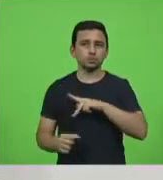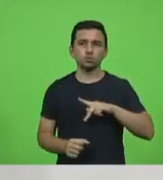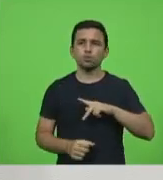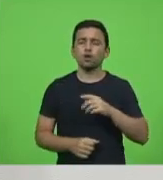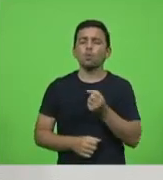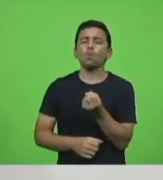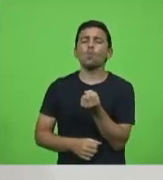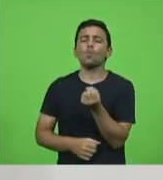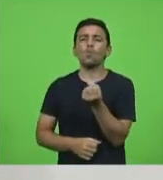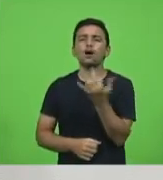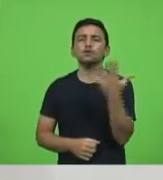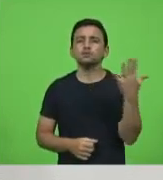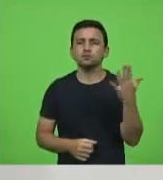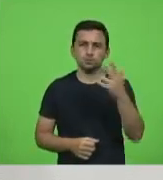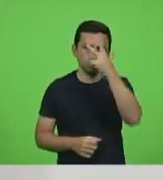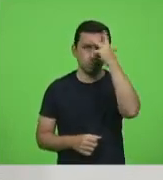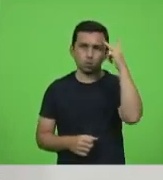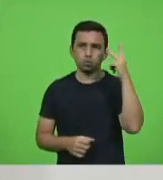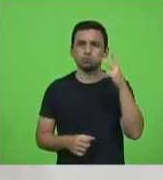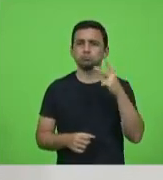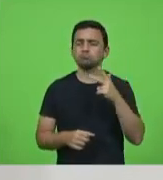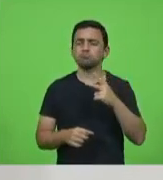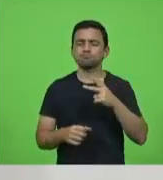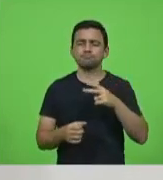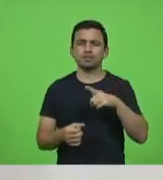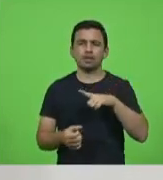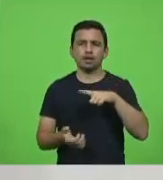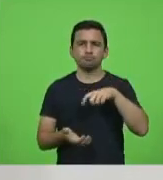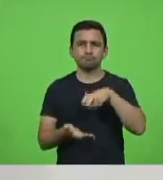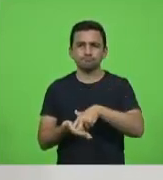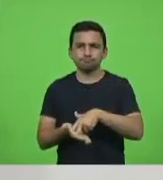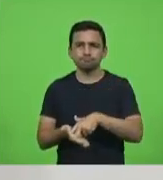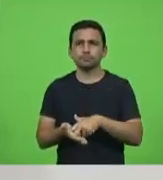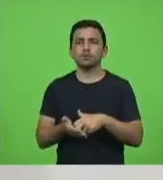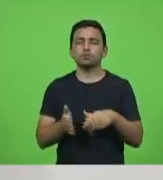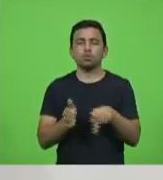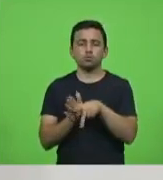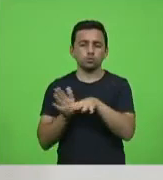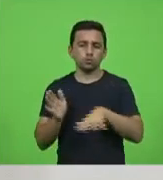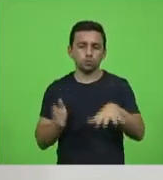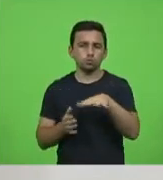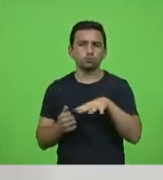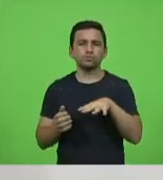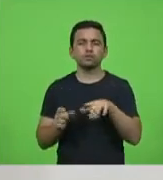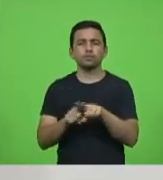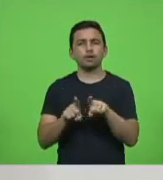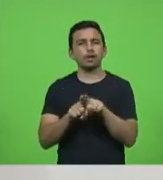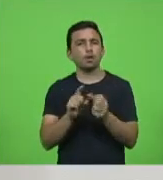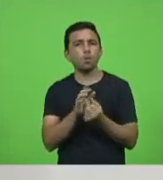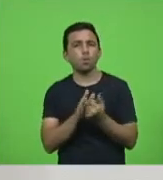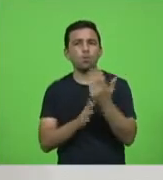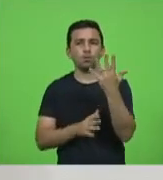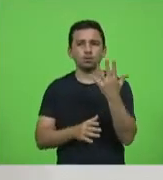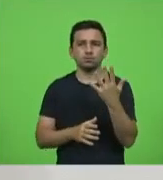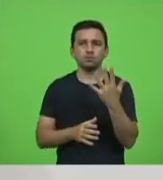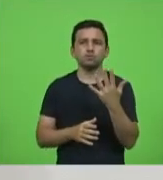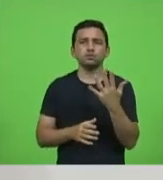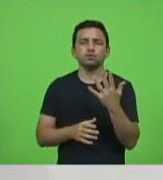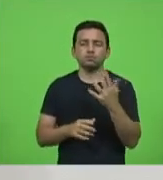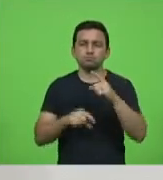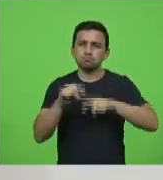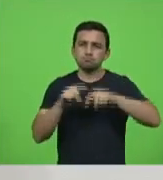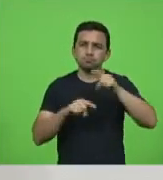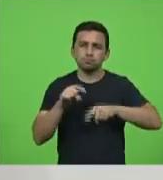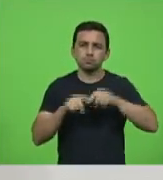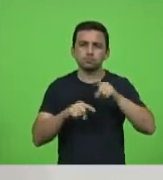autuados por dirigirem sobre o efeito de álcool o número de etilômetros em cada município o número de motoristas alcoolizados